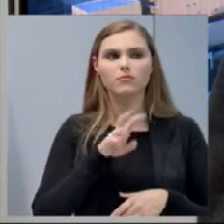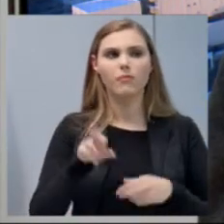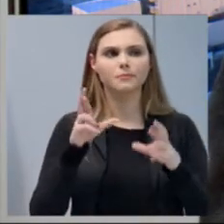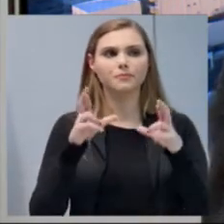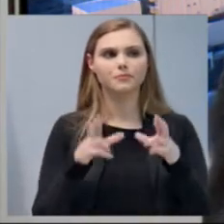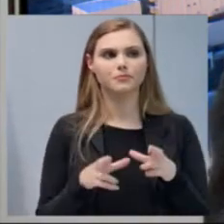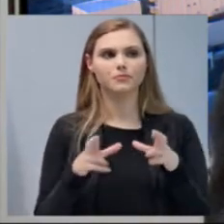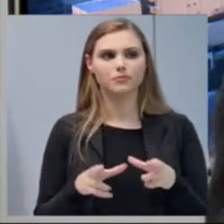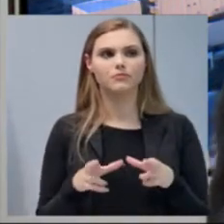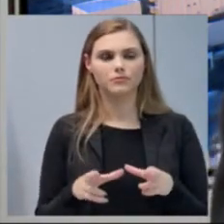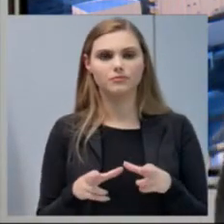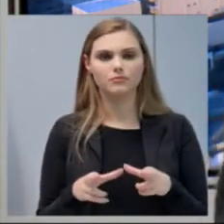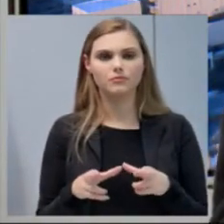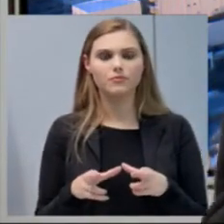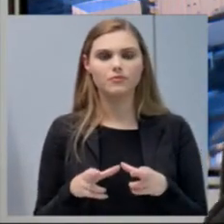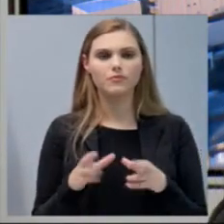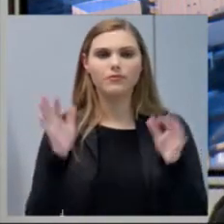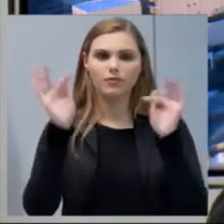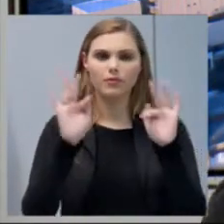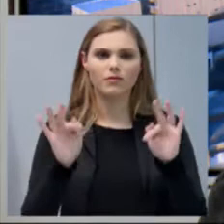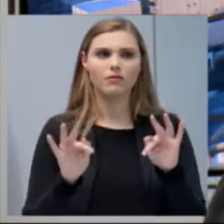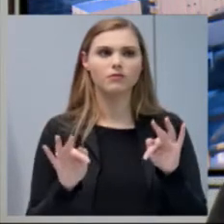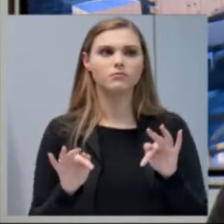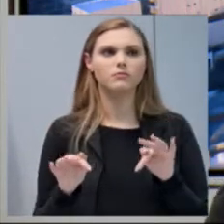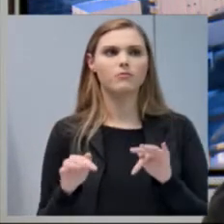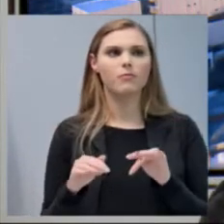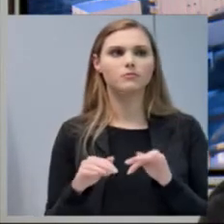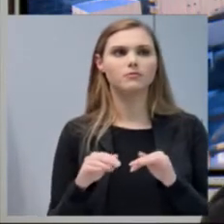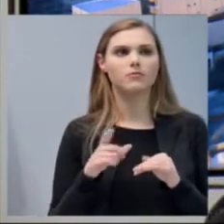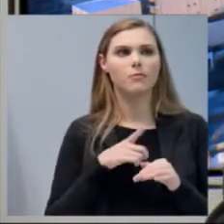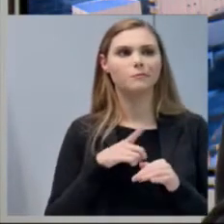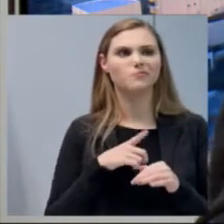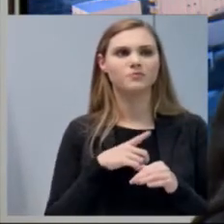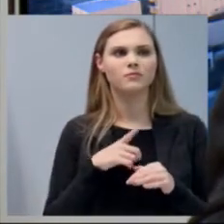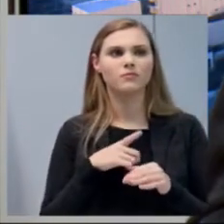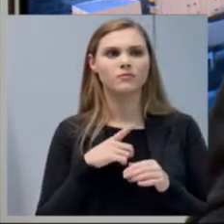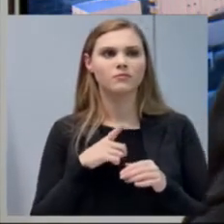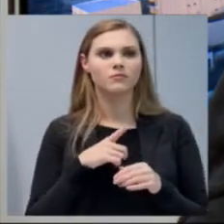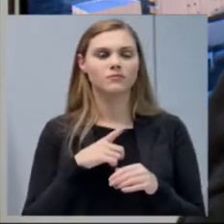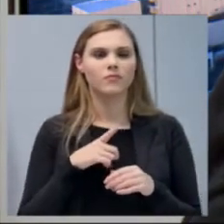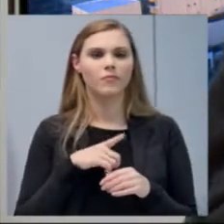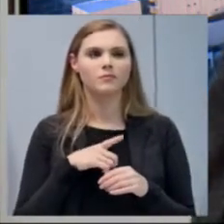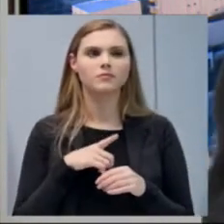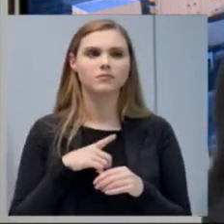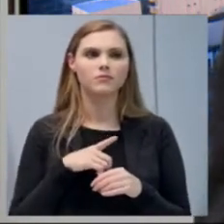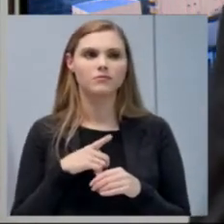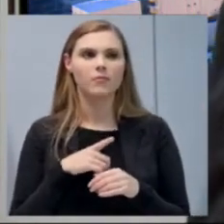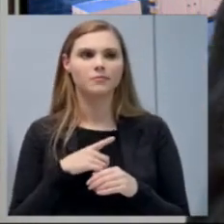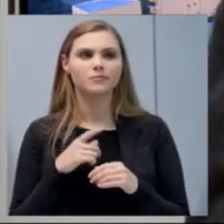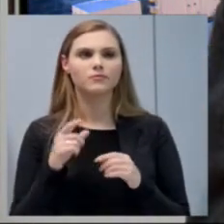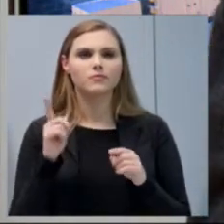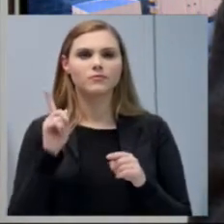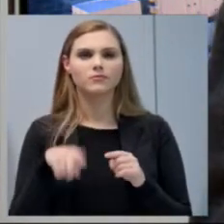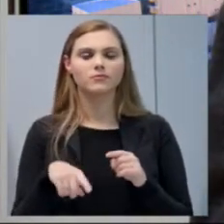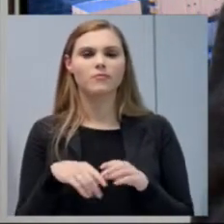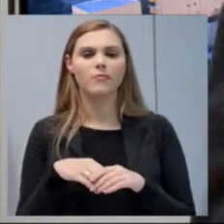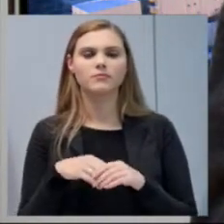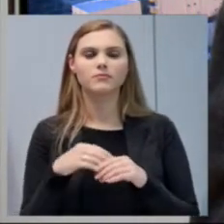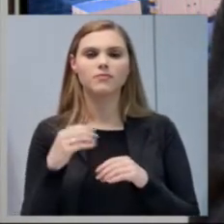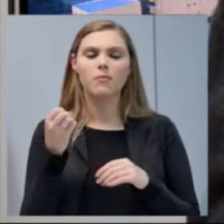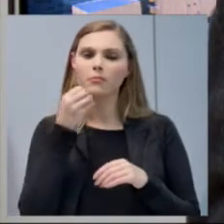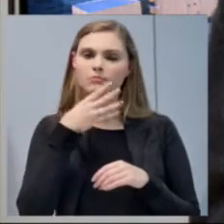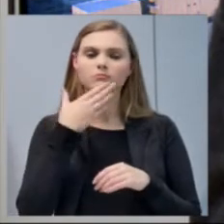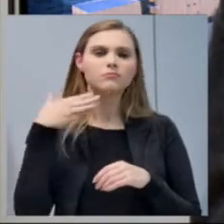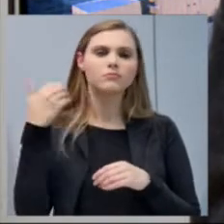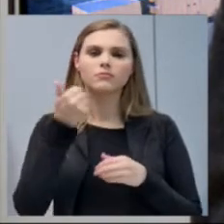estão trazendo para cá. Felizmente, estamos tendo essa, não digo a vantagem, mas estamos